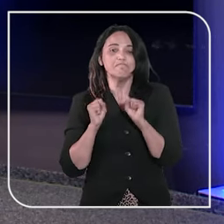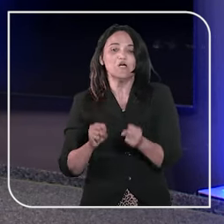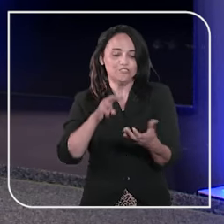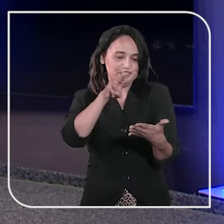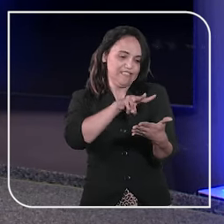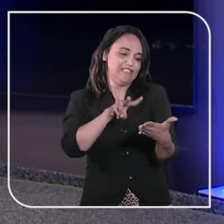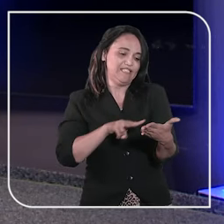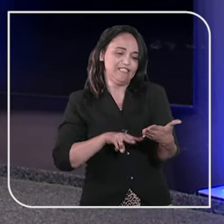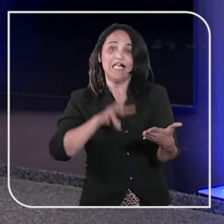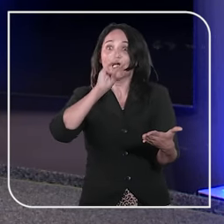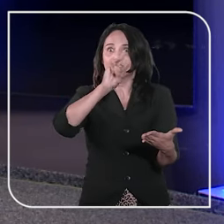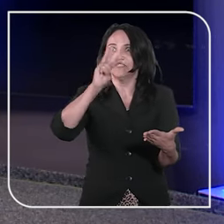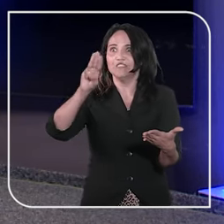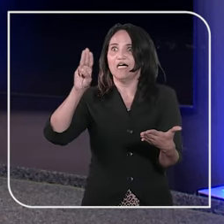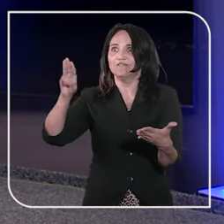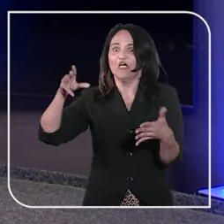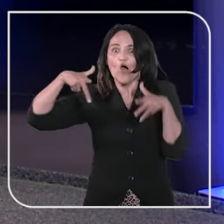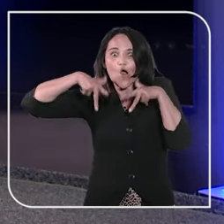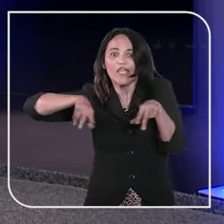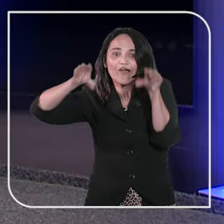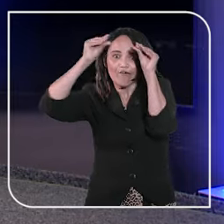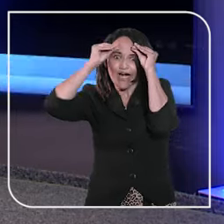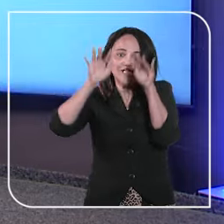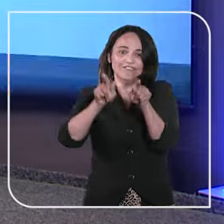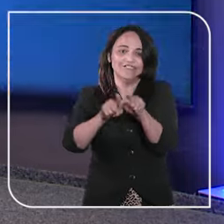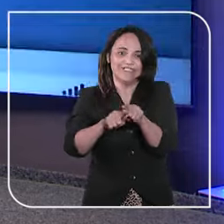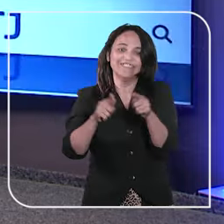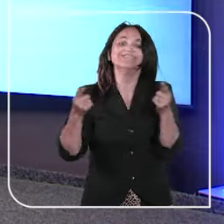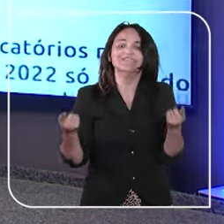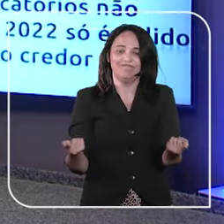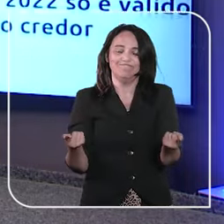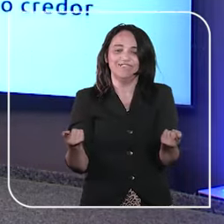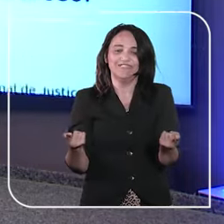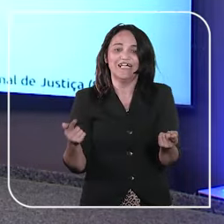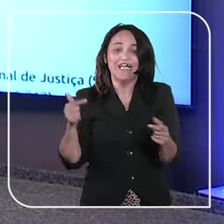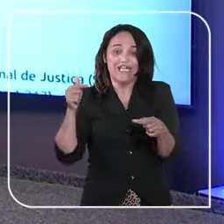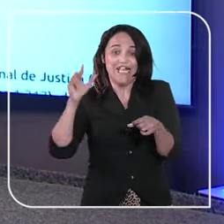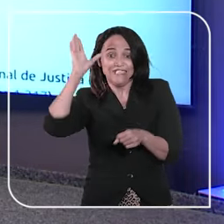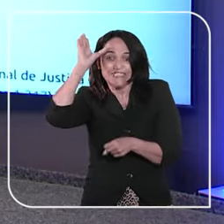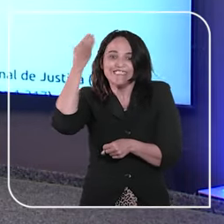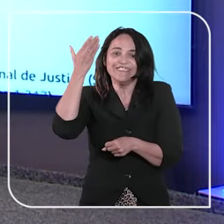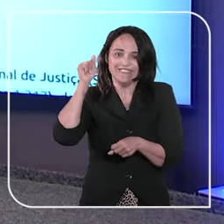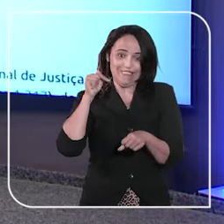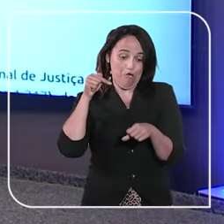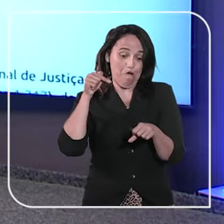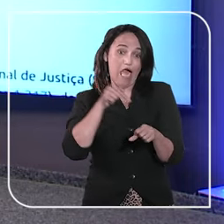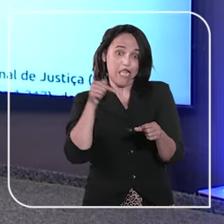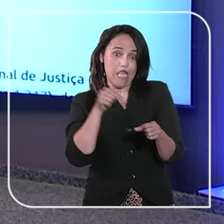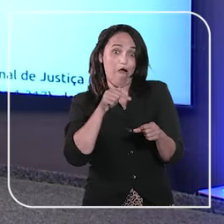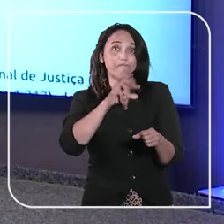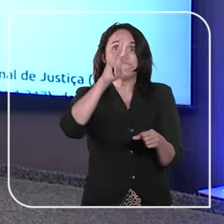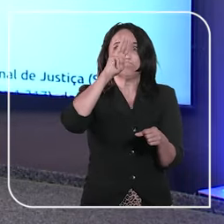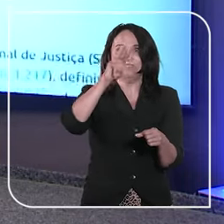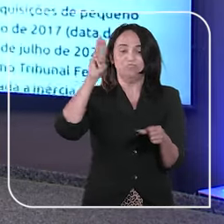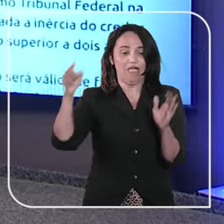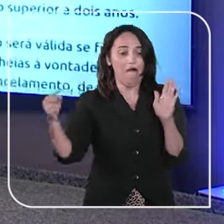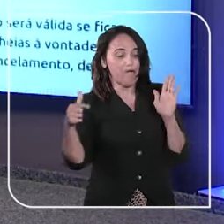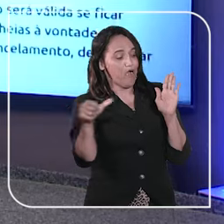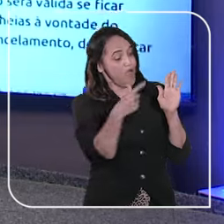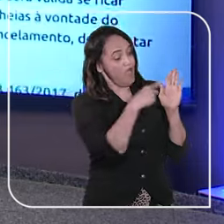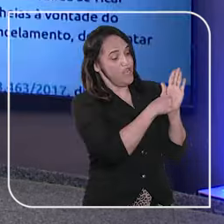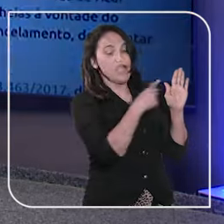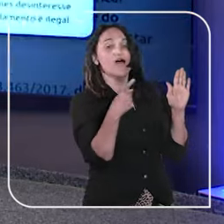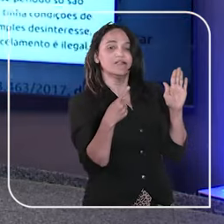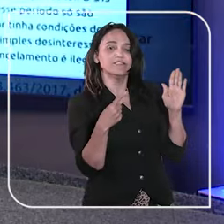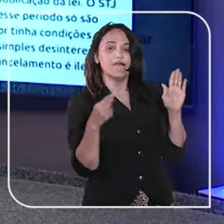no site do STJ? com linguagem simples? É o caso desta decisão aqui. Clicando neste